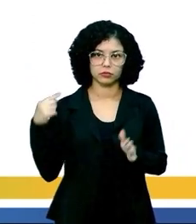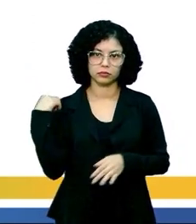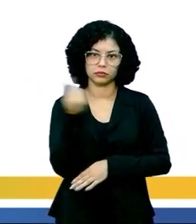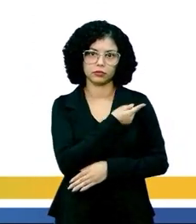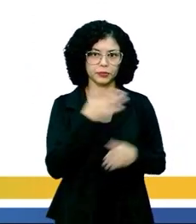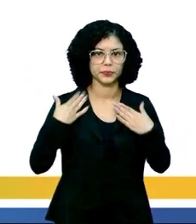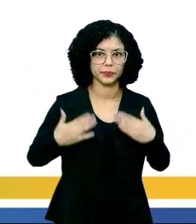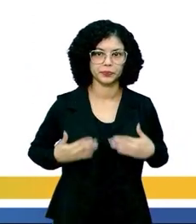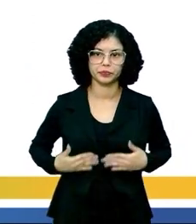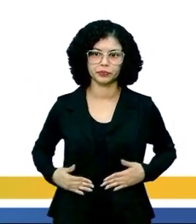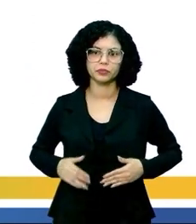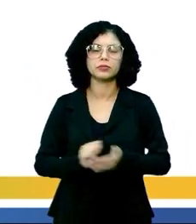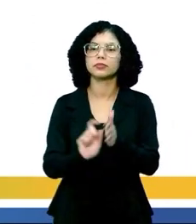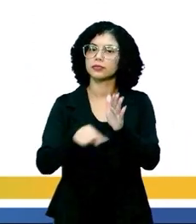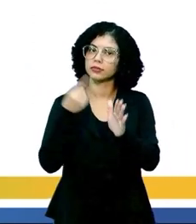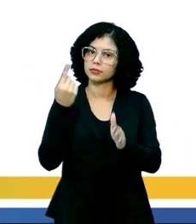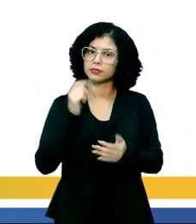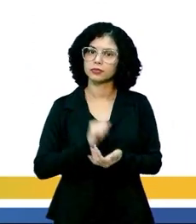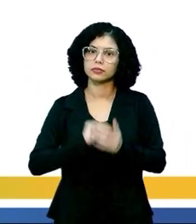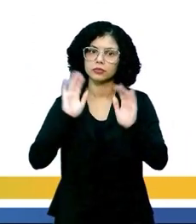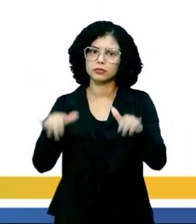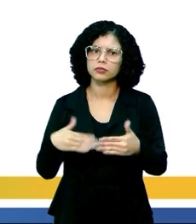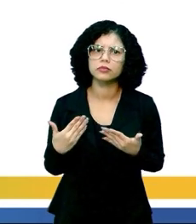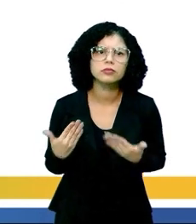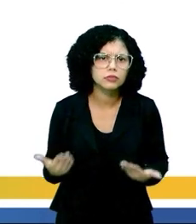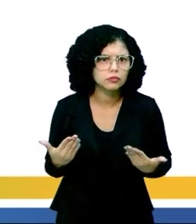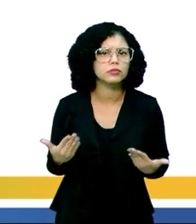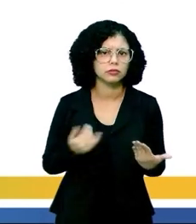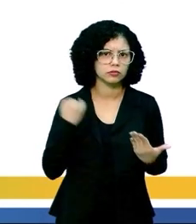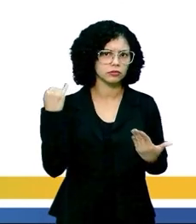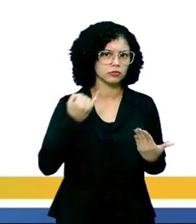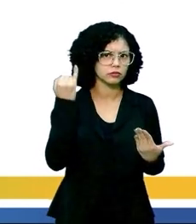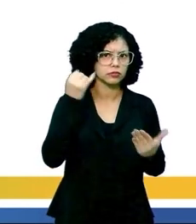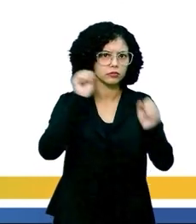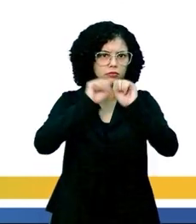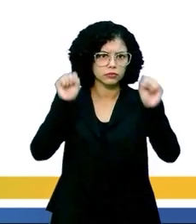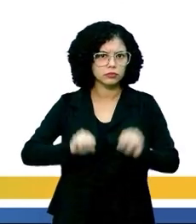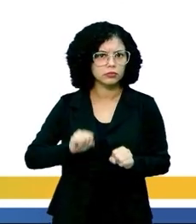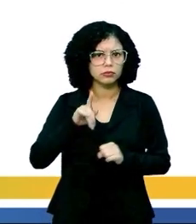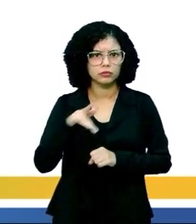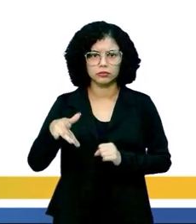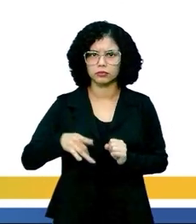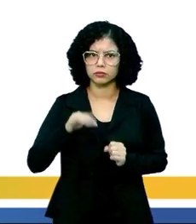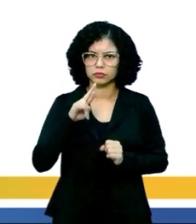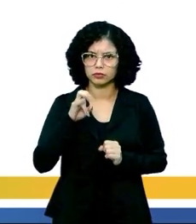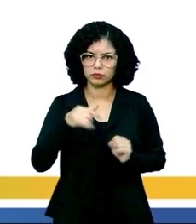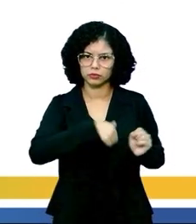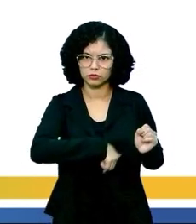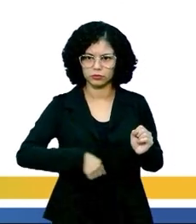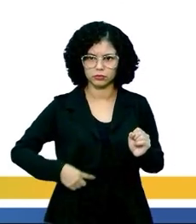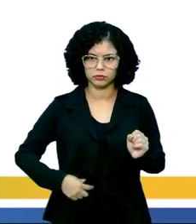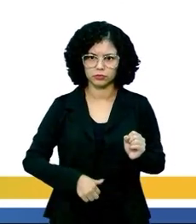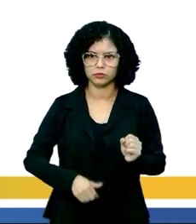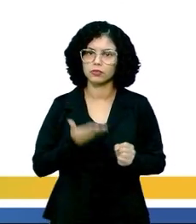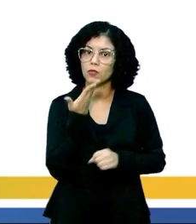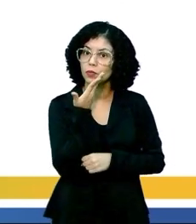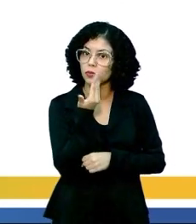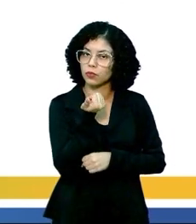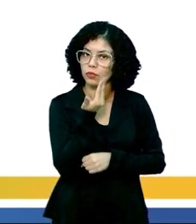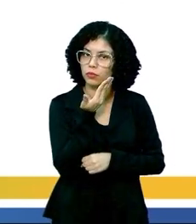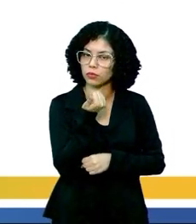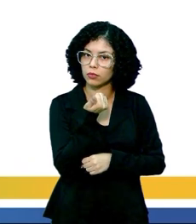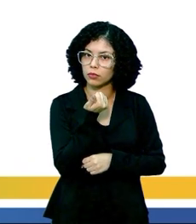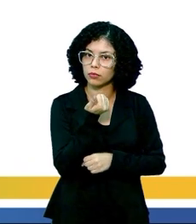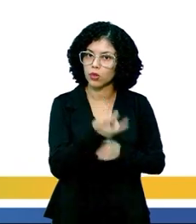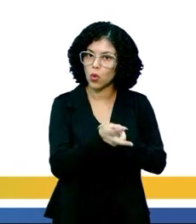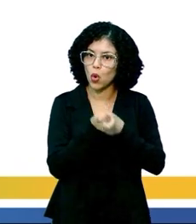nosso corpo. Primeiramente, qual é a função do sistema digestório? É absorver nutrientes dos